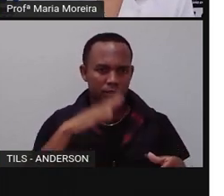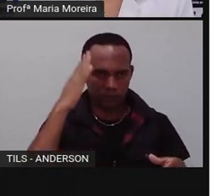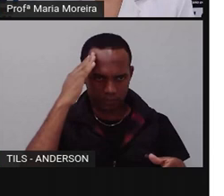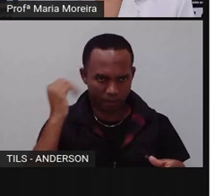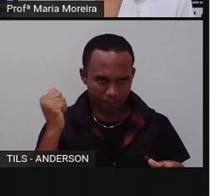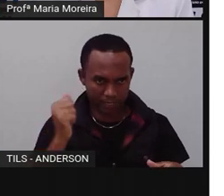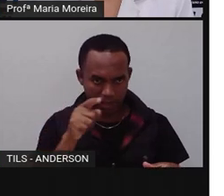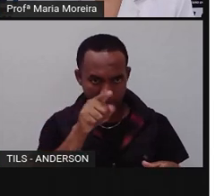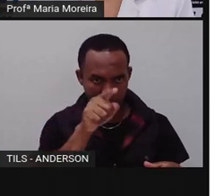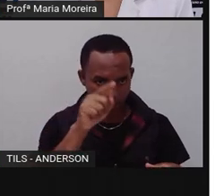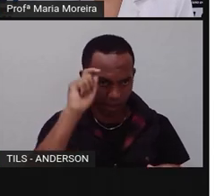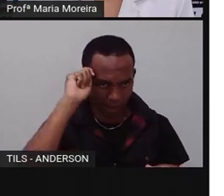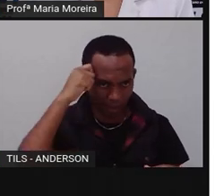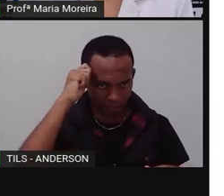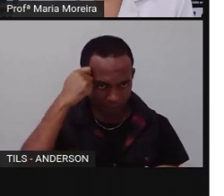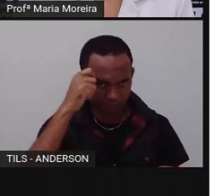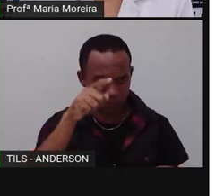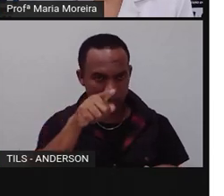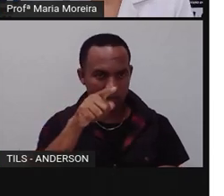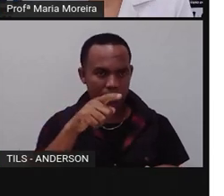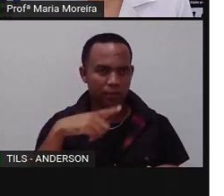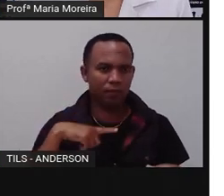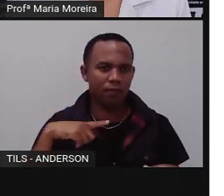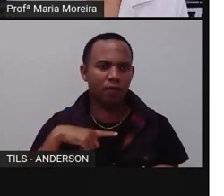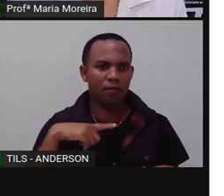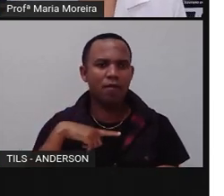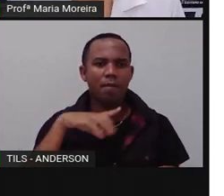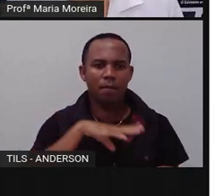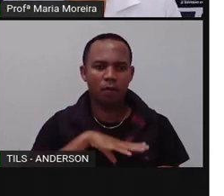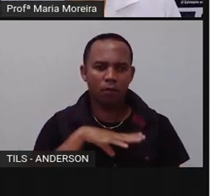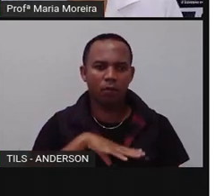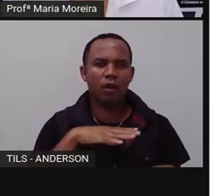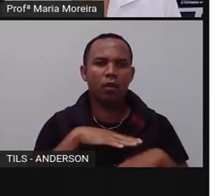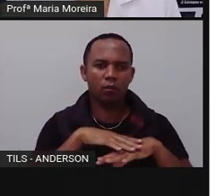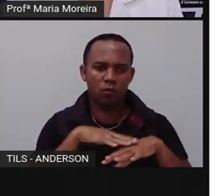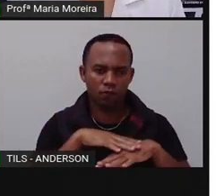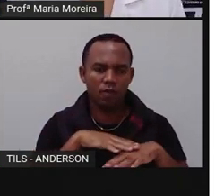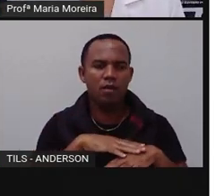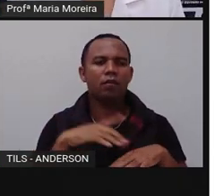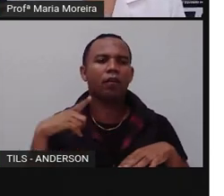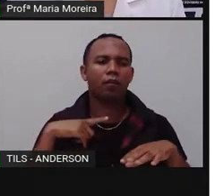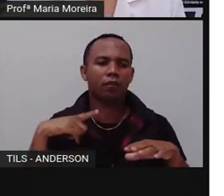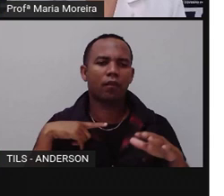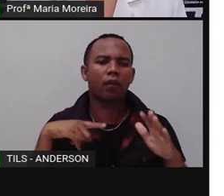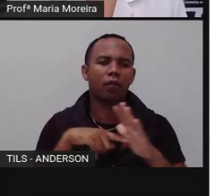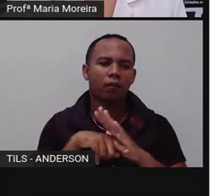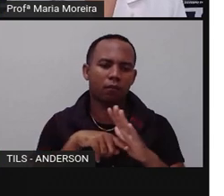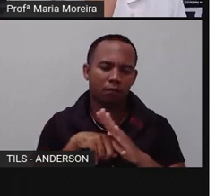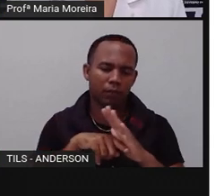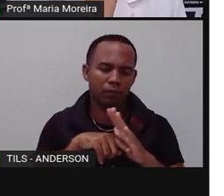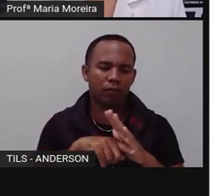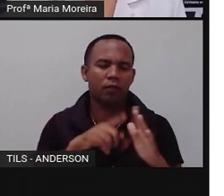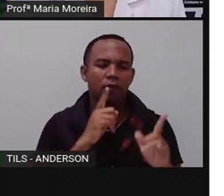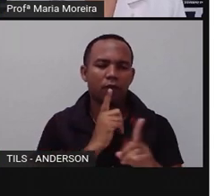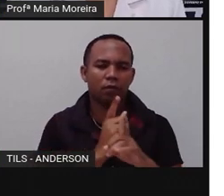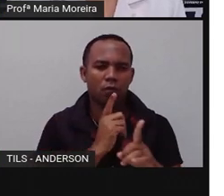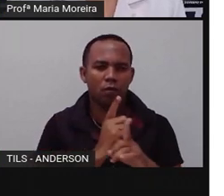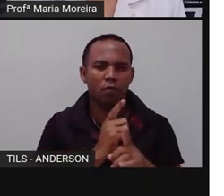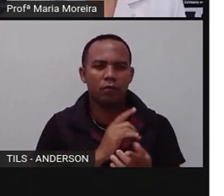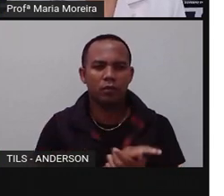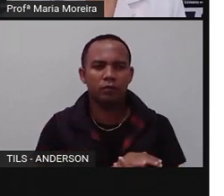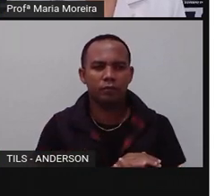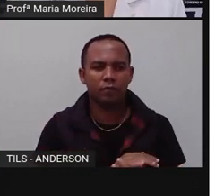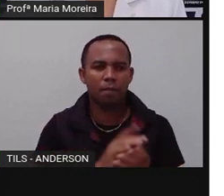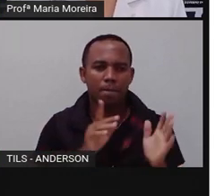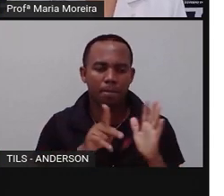África também tem locais que falam-se o português? Né? Tem. Pesquisem aí os países que tenham como idioma